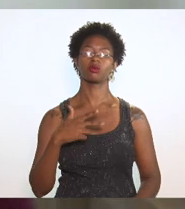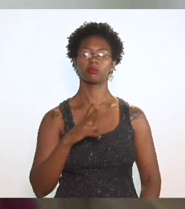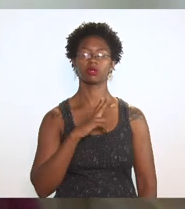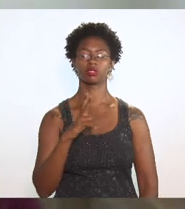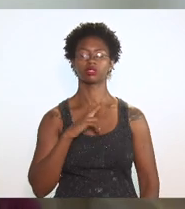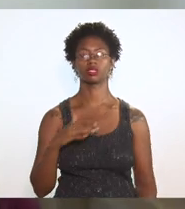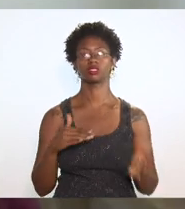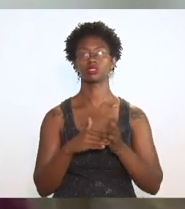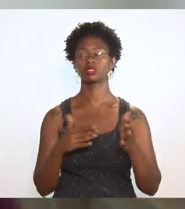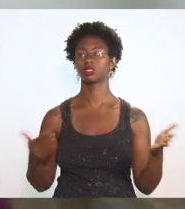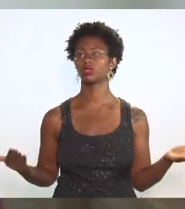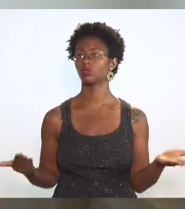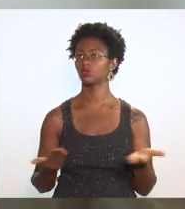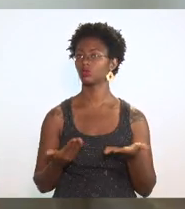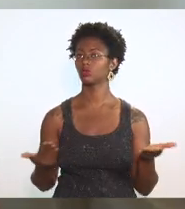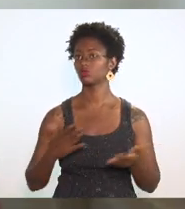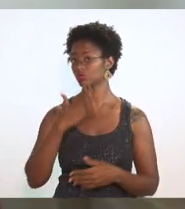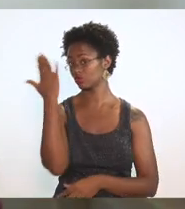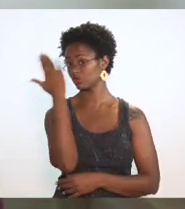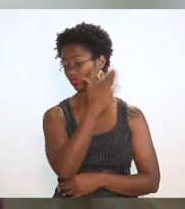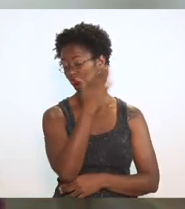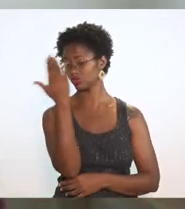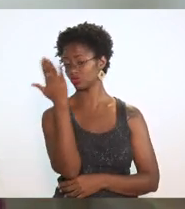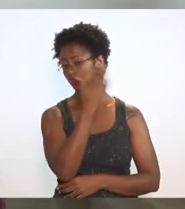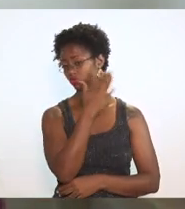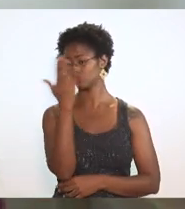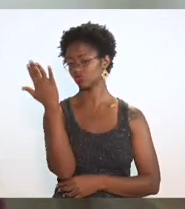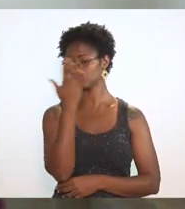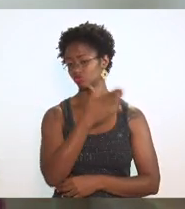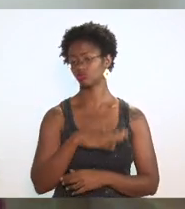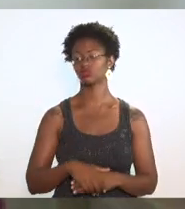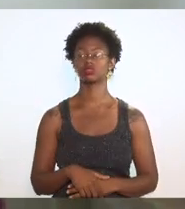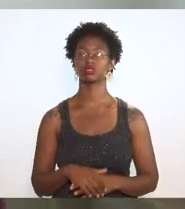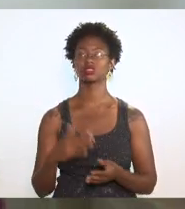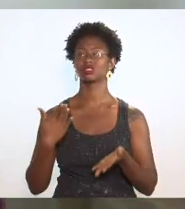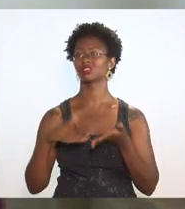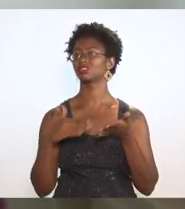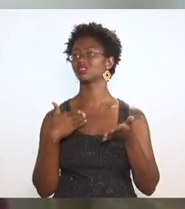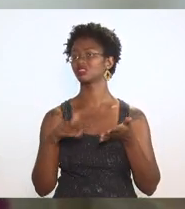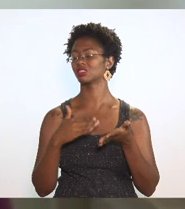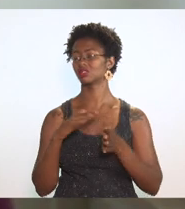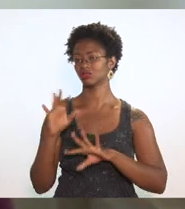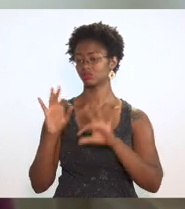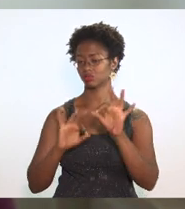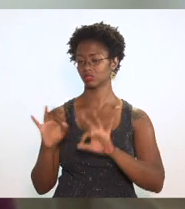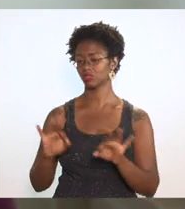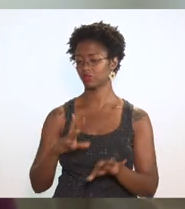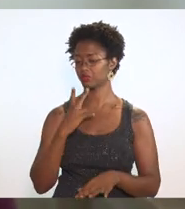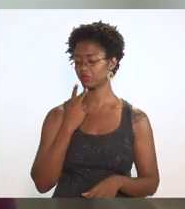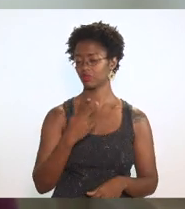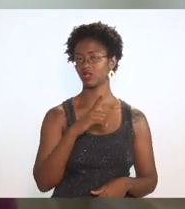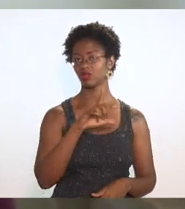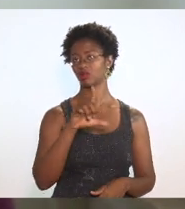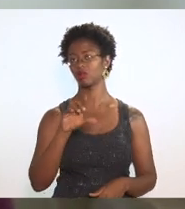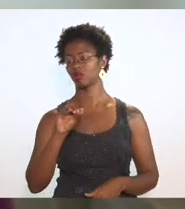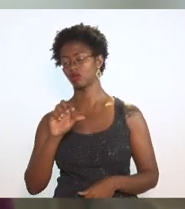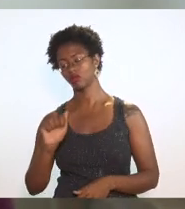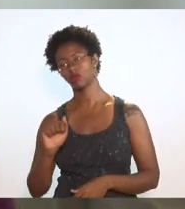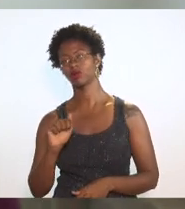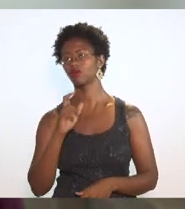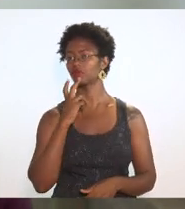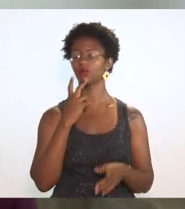até hoje não vi a secretaria de planejamento quando manda a LDO e a LOA fazer as